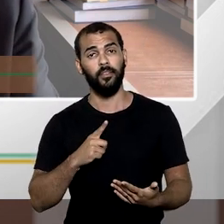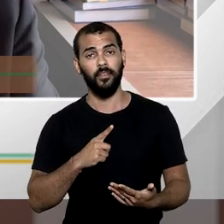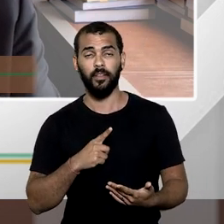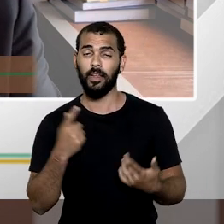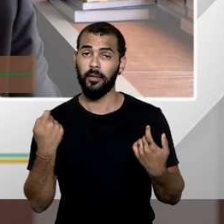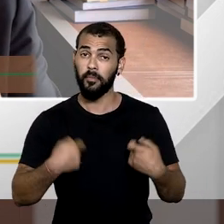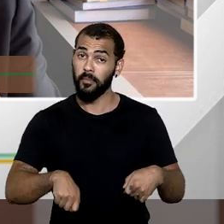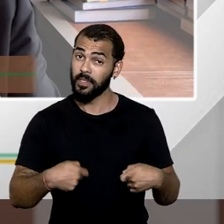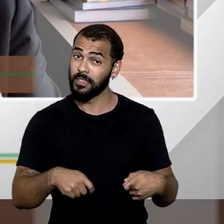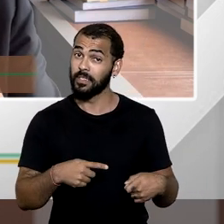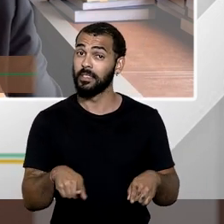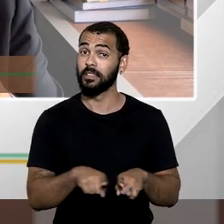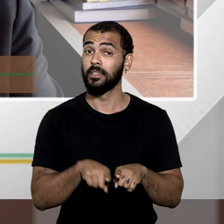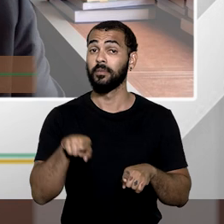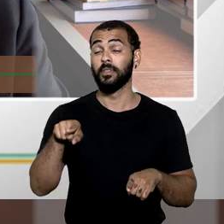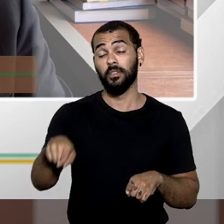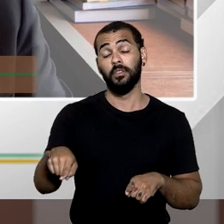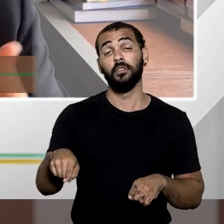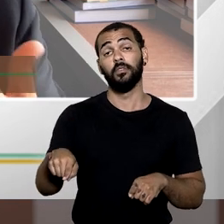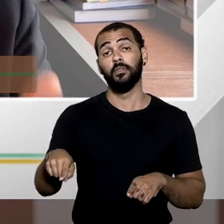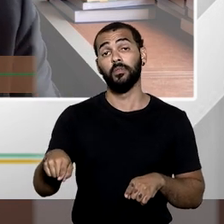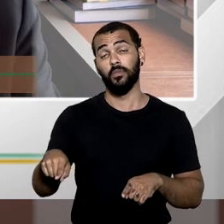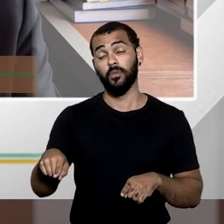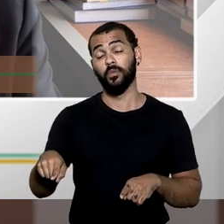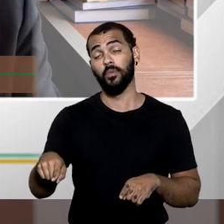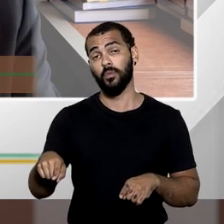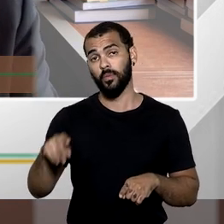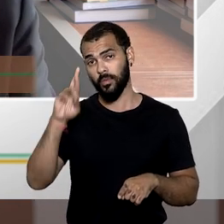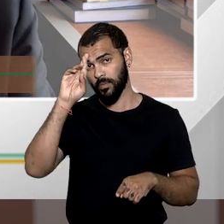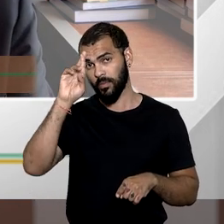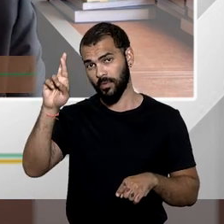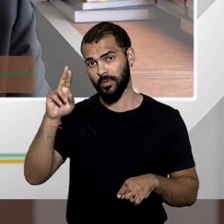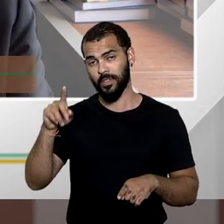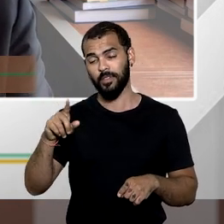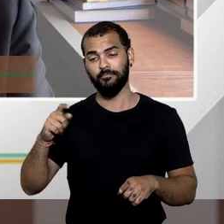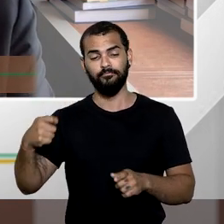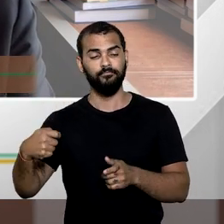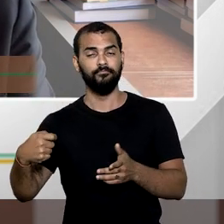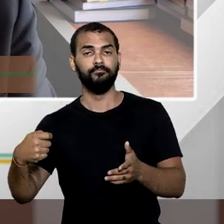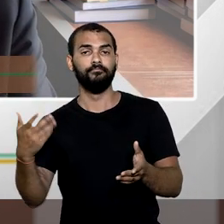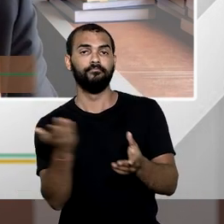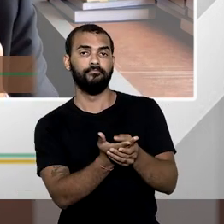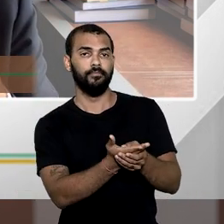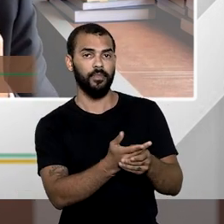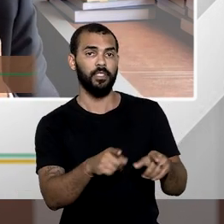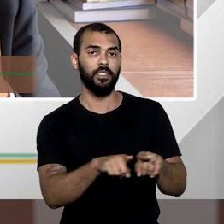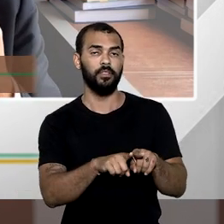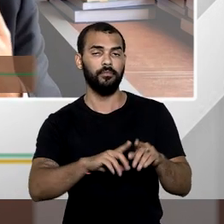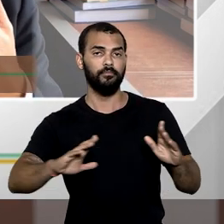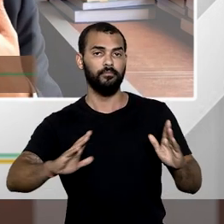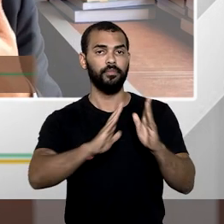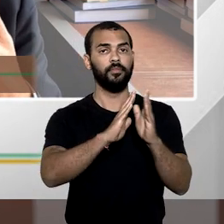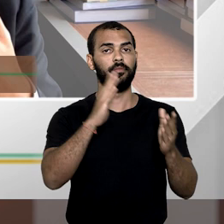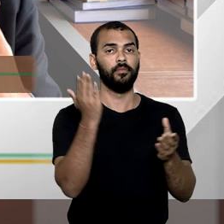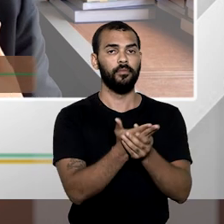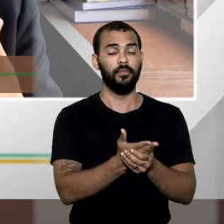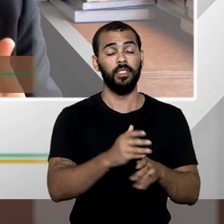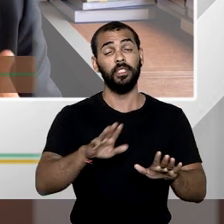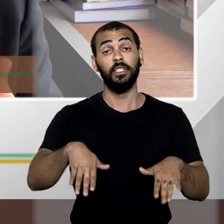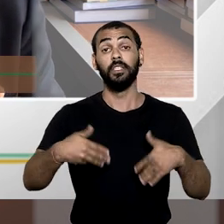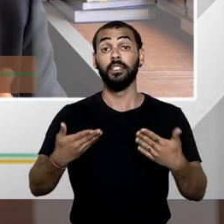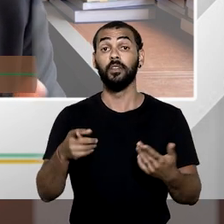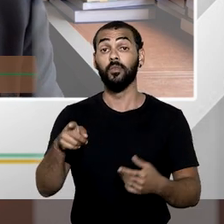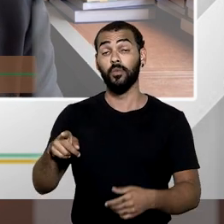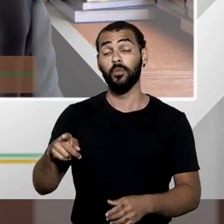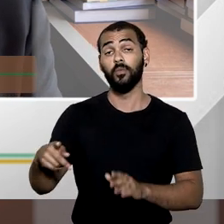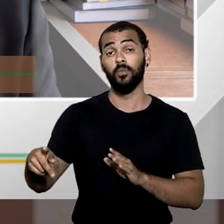ser ajuizada pelo proprietário em face da administração expropriante. Ela faz com que o proprietário tenha